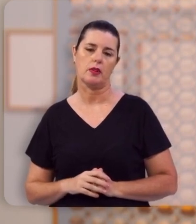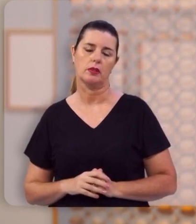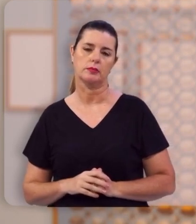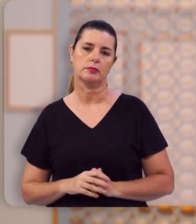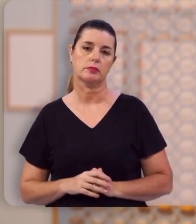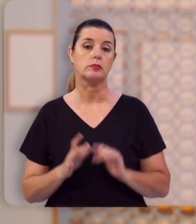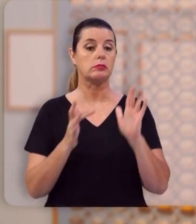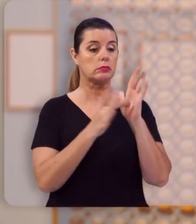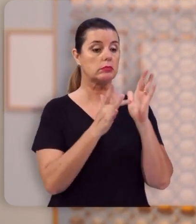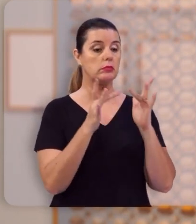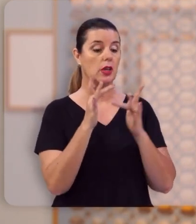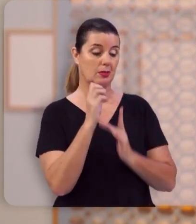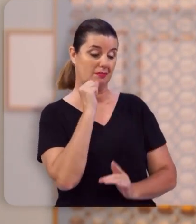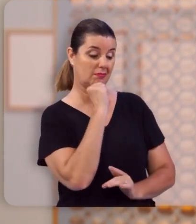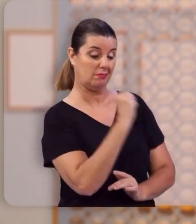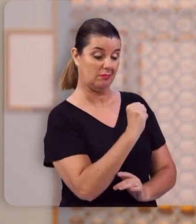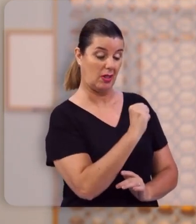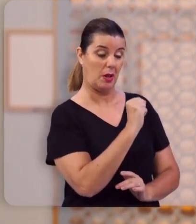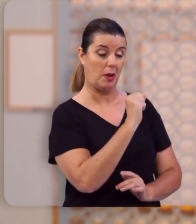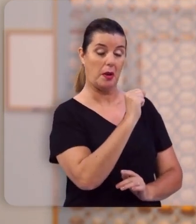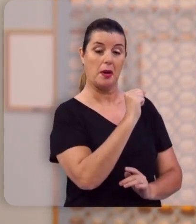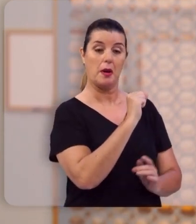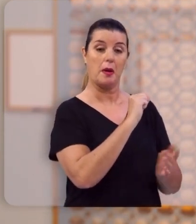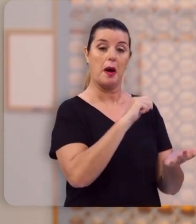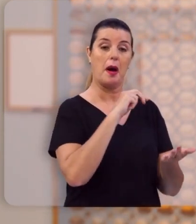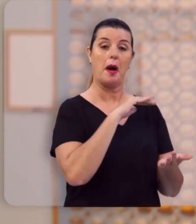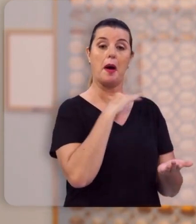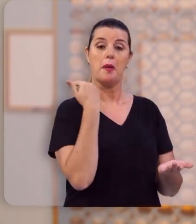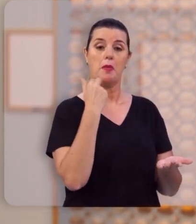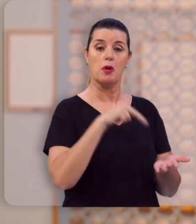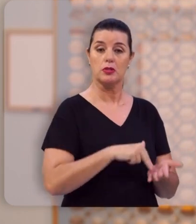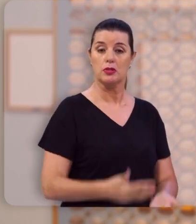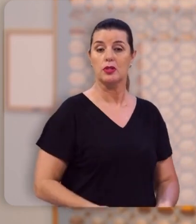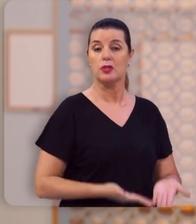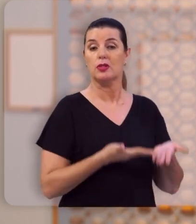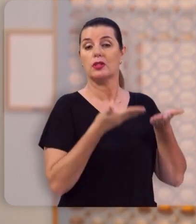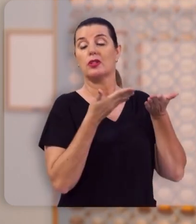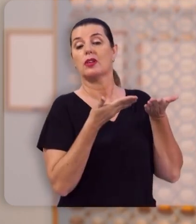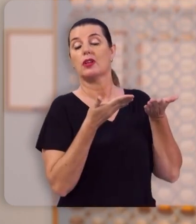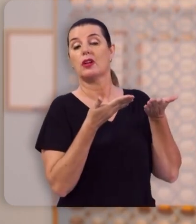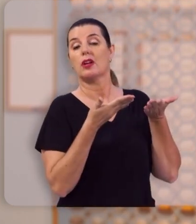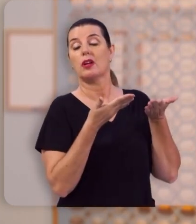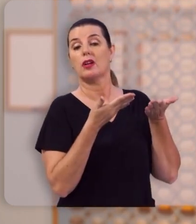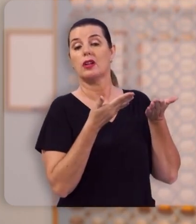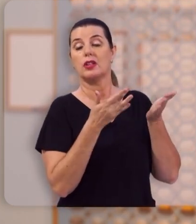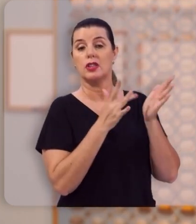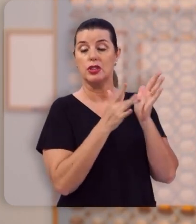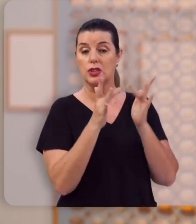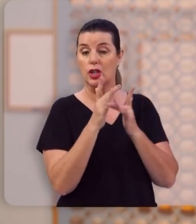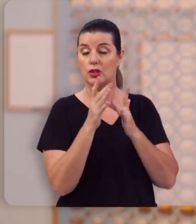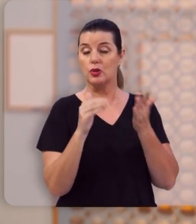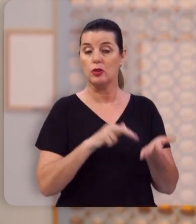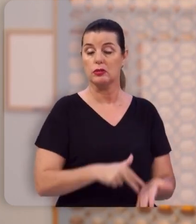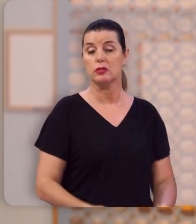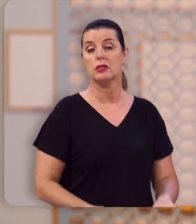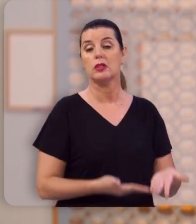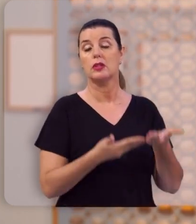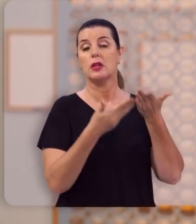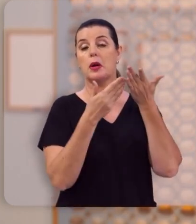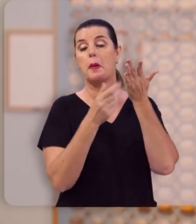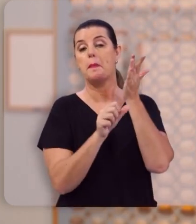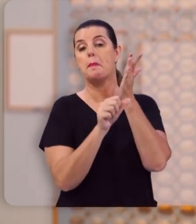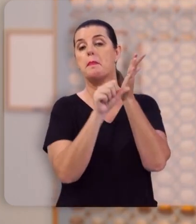Ele matou a morte com a sua morte ao ressurgir dentre os mortos. E Ele ressuscita dos mortos como